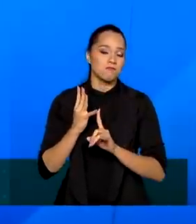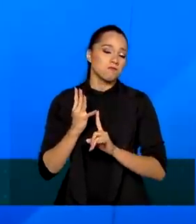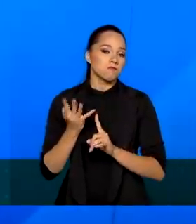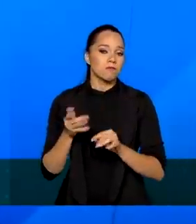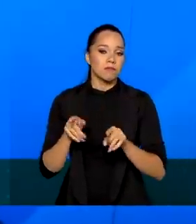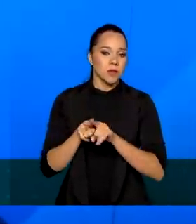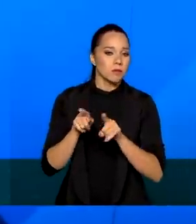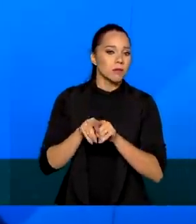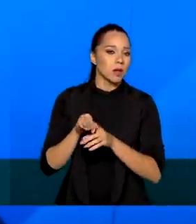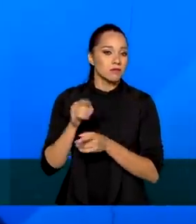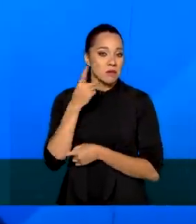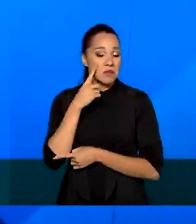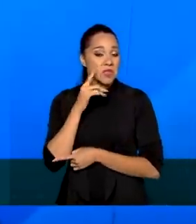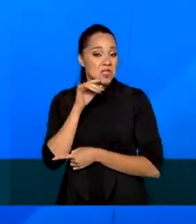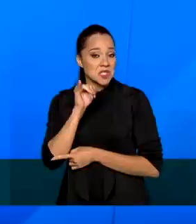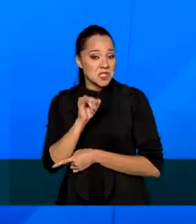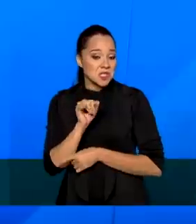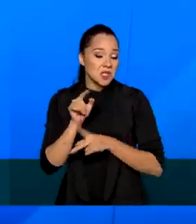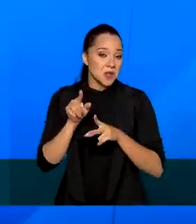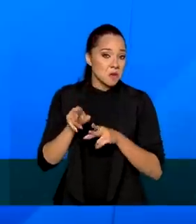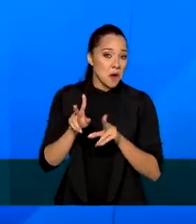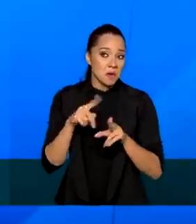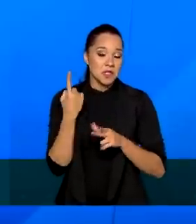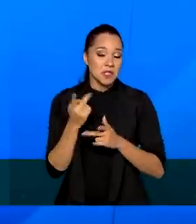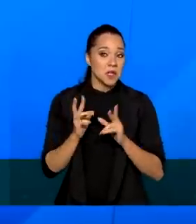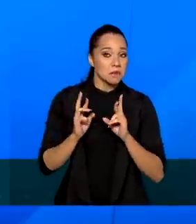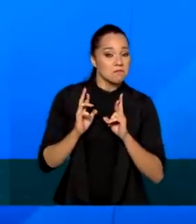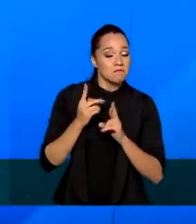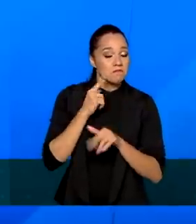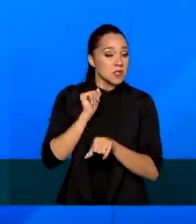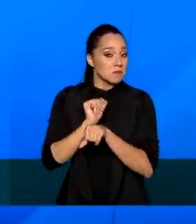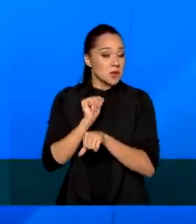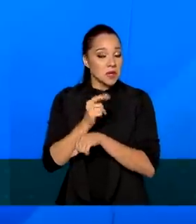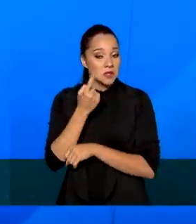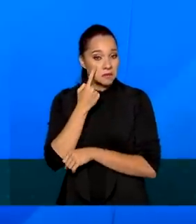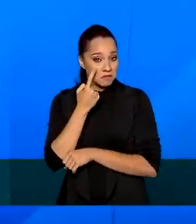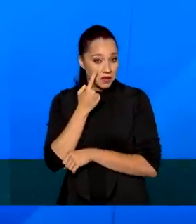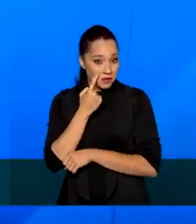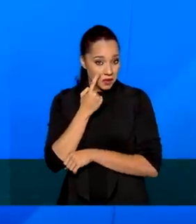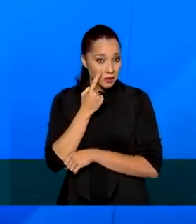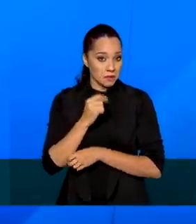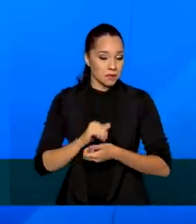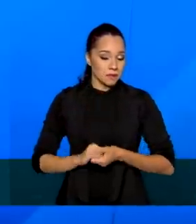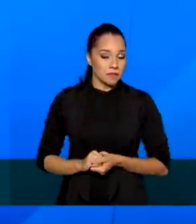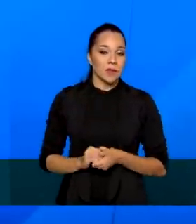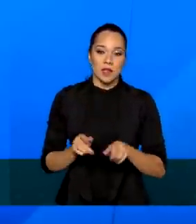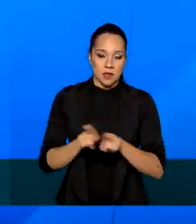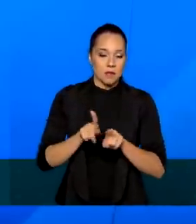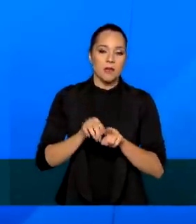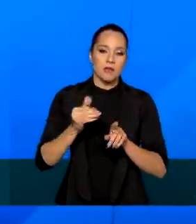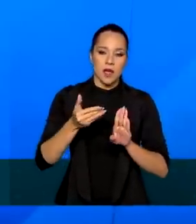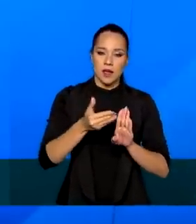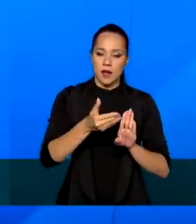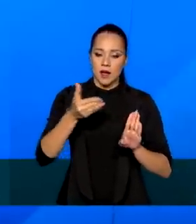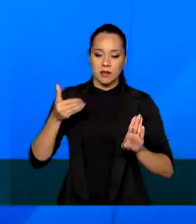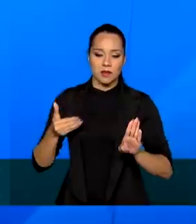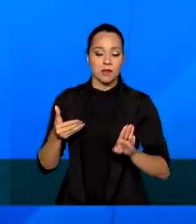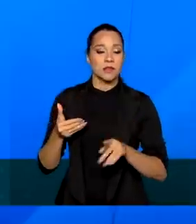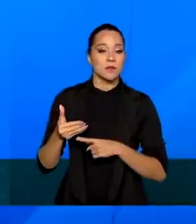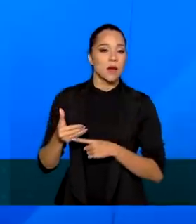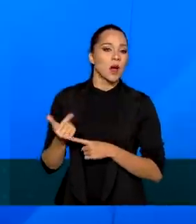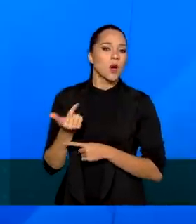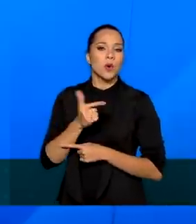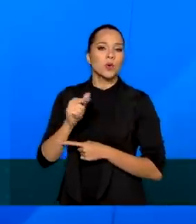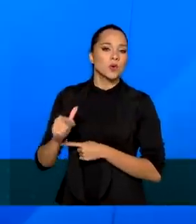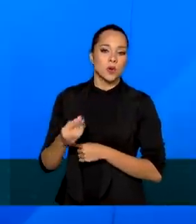se for como nós esperamos, iremos também antecipar os